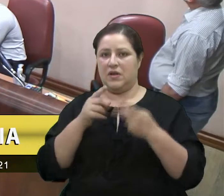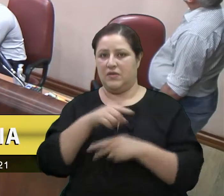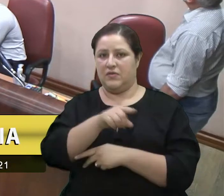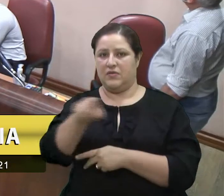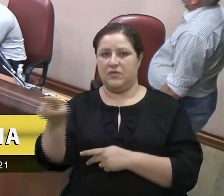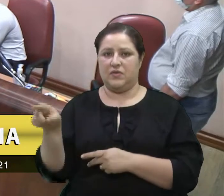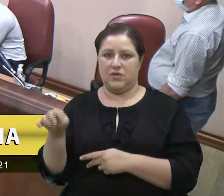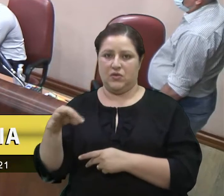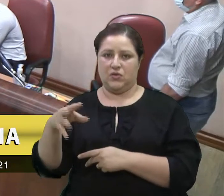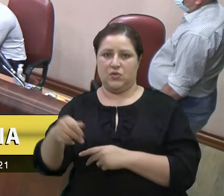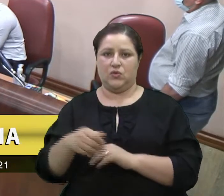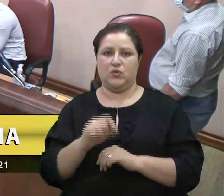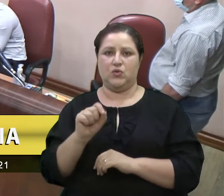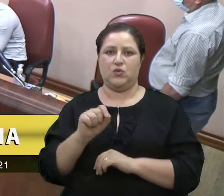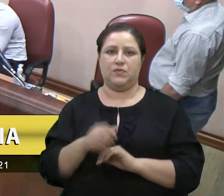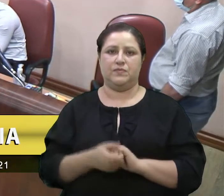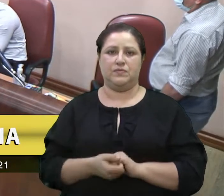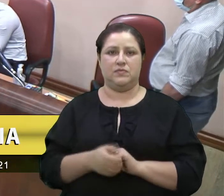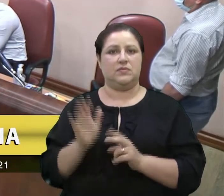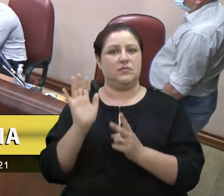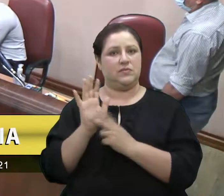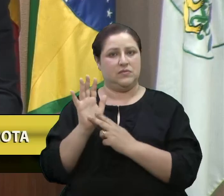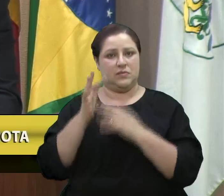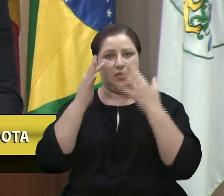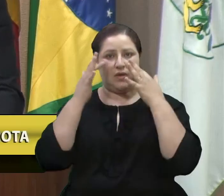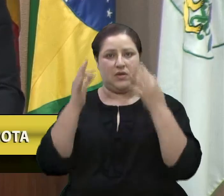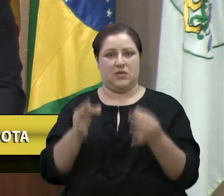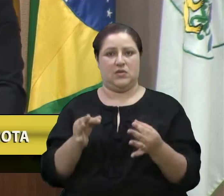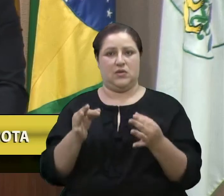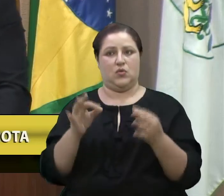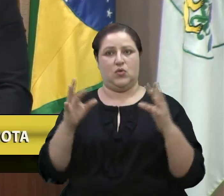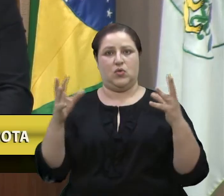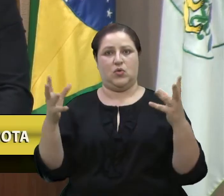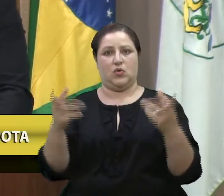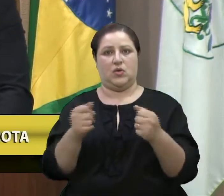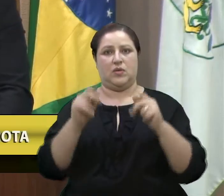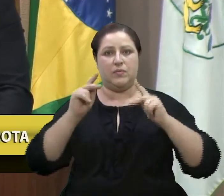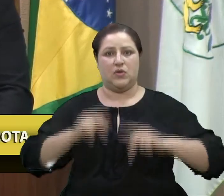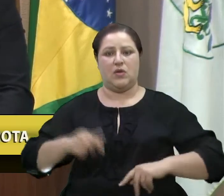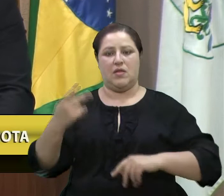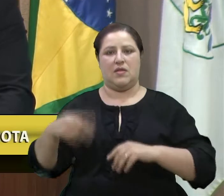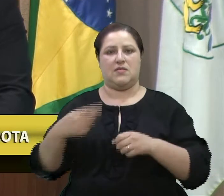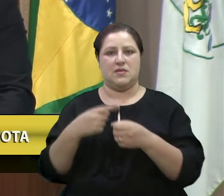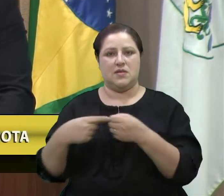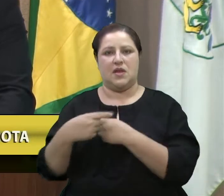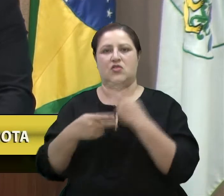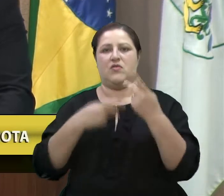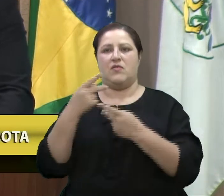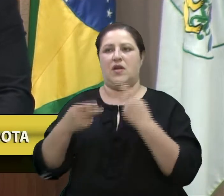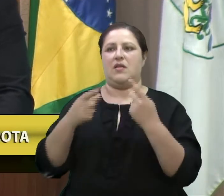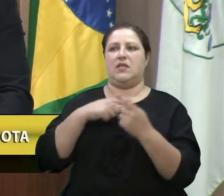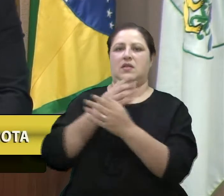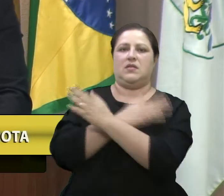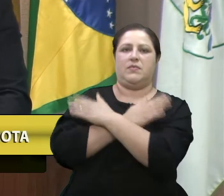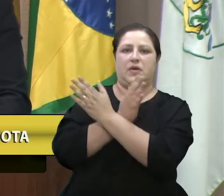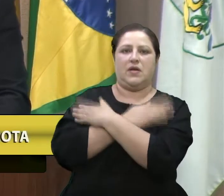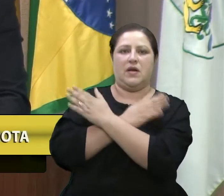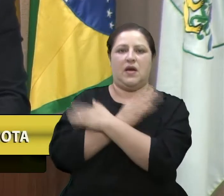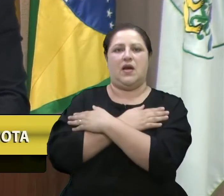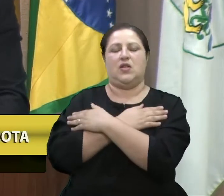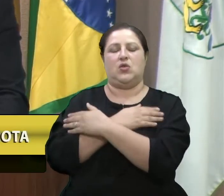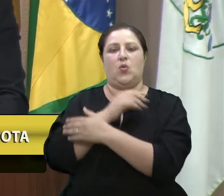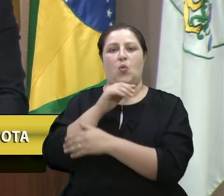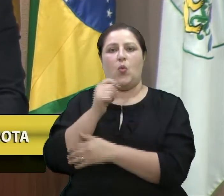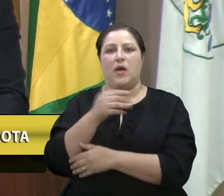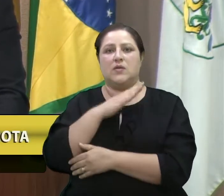todos é o seguinte, ó. Prestem bem atenção todos aqueles nessa cidade que dizem que estão desempregados e morrendo de fome.